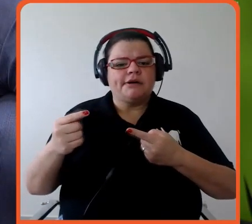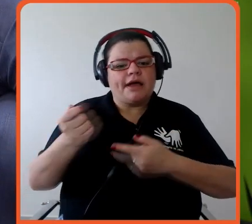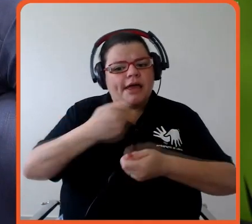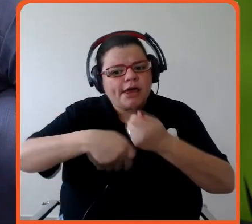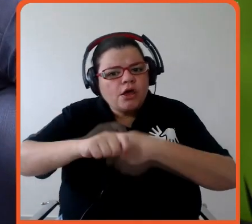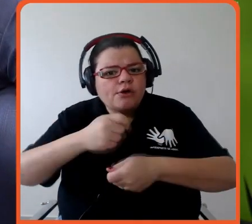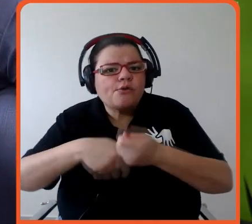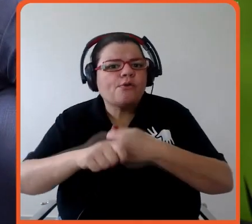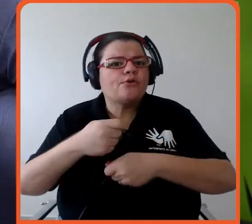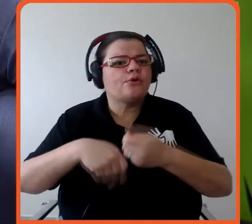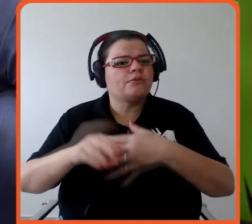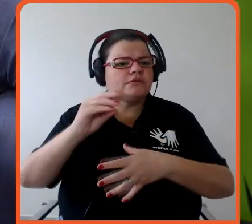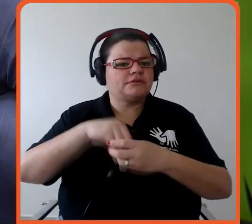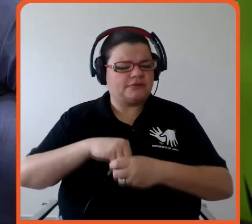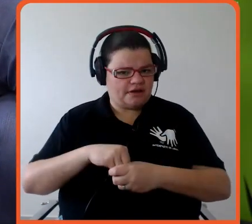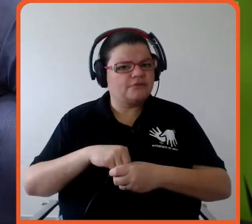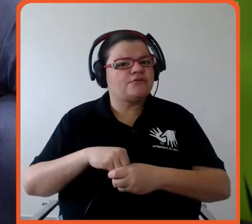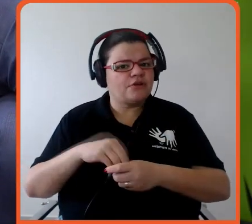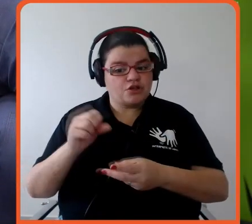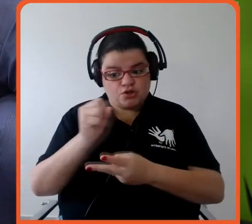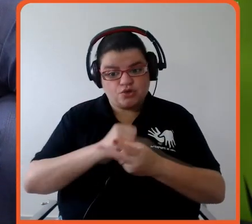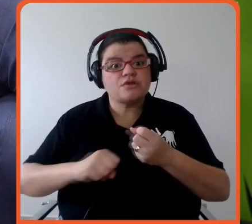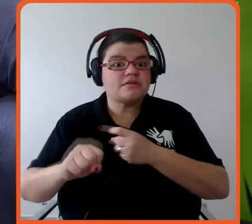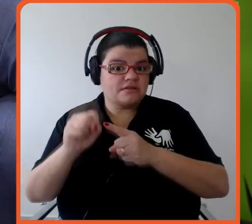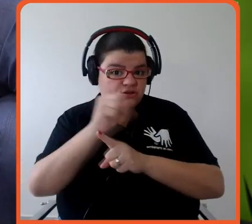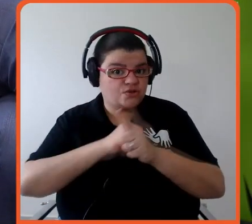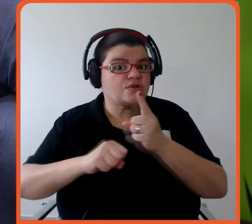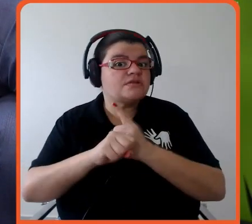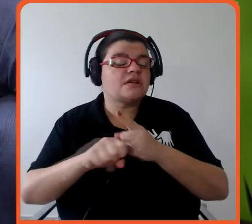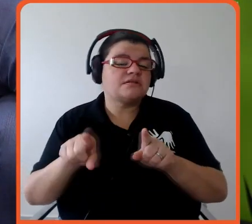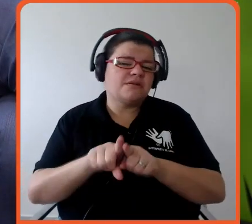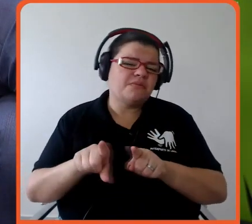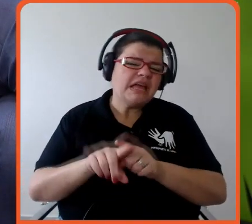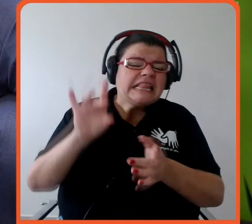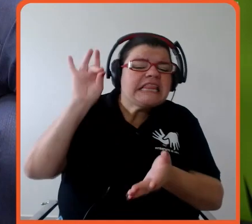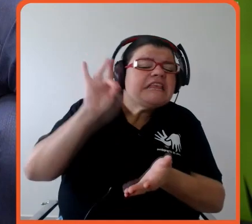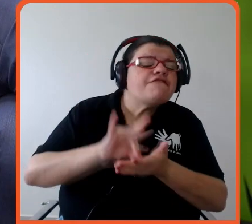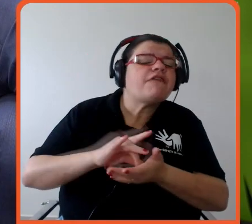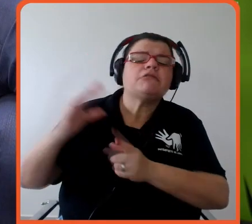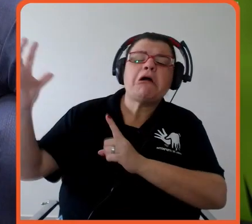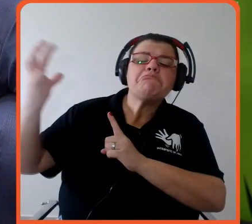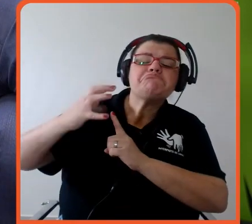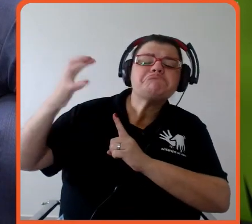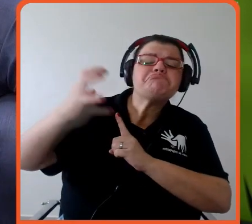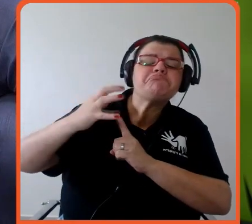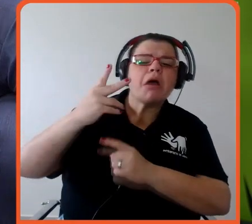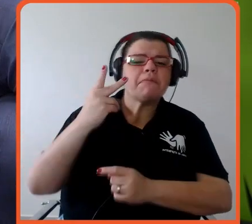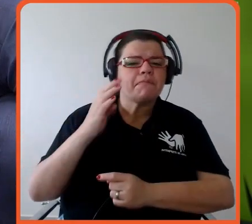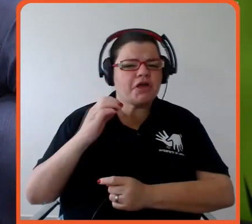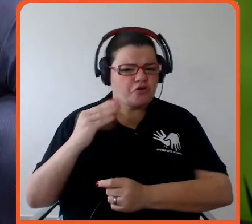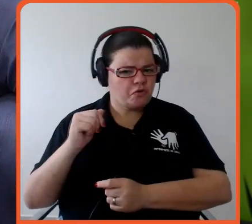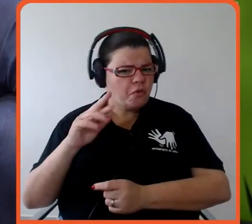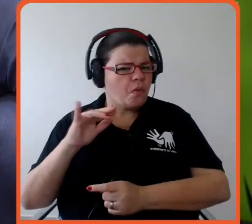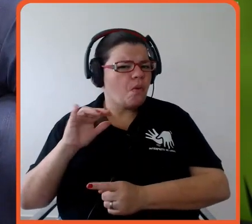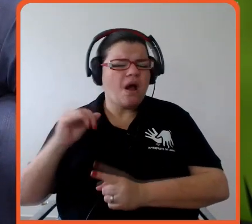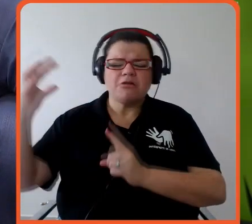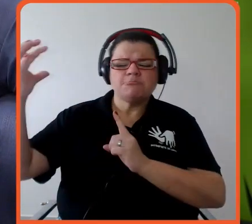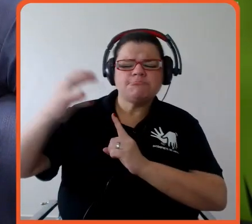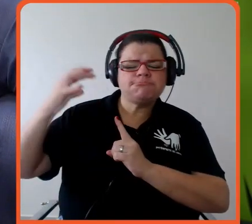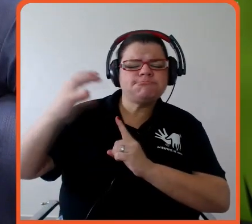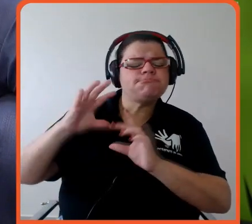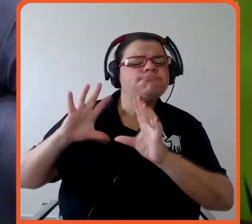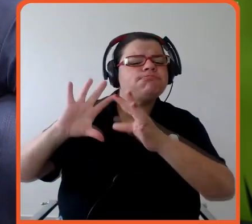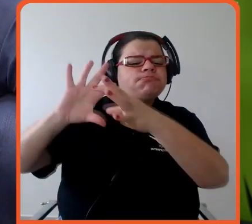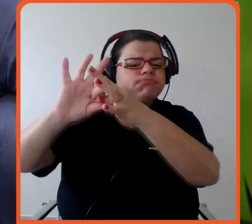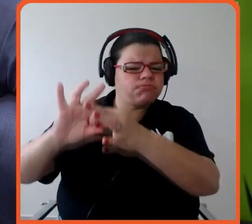Dentro desses impactos ambientais, o que de fato está vinculado à pecuária propriamente dito e o que está vinculado, por exemplo, à especulação